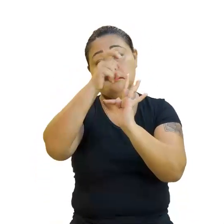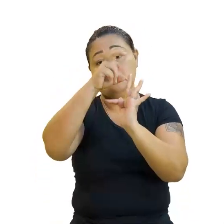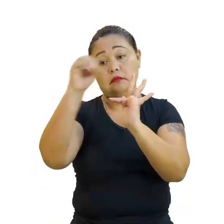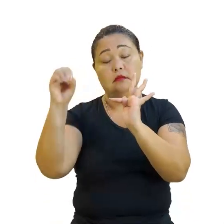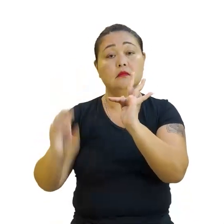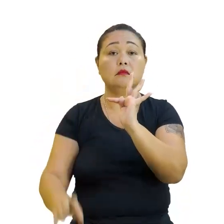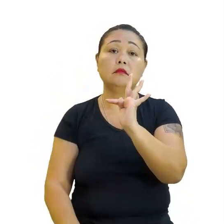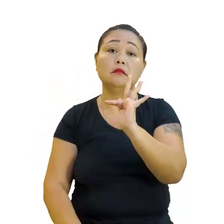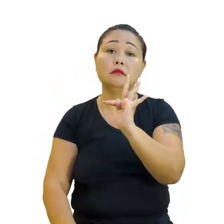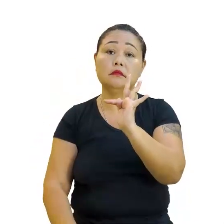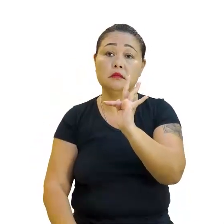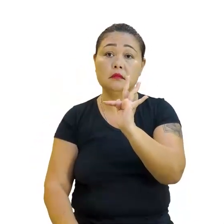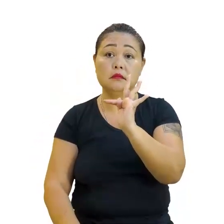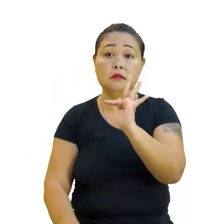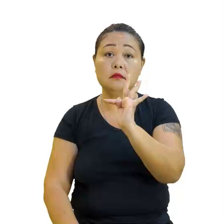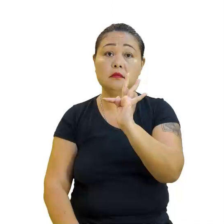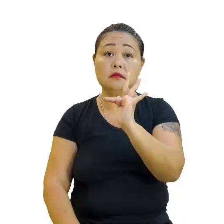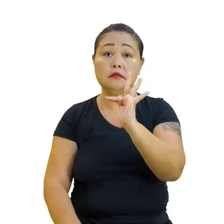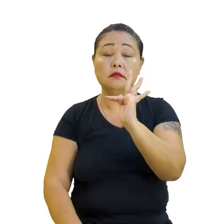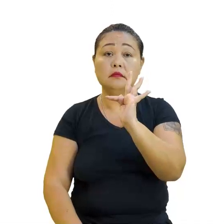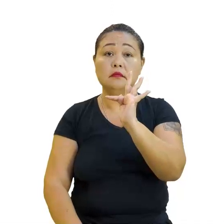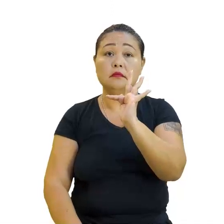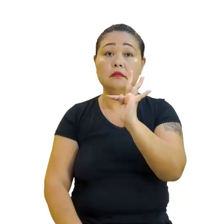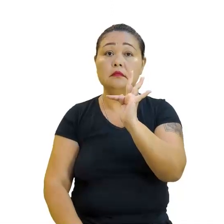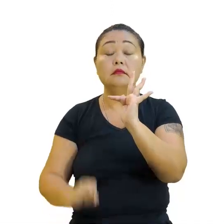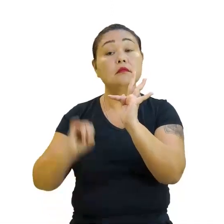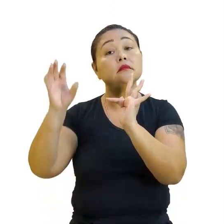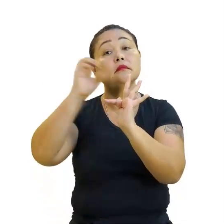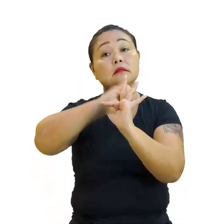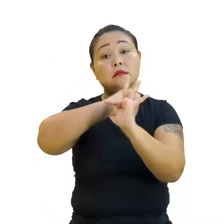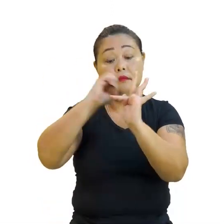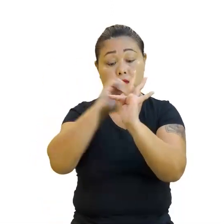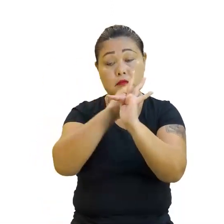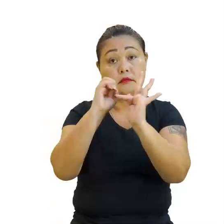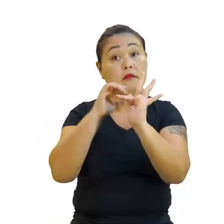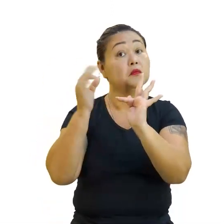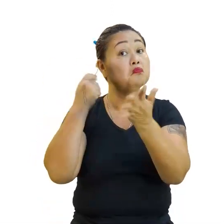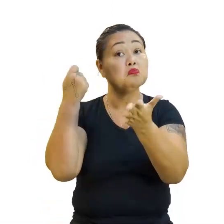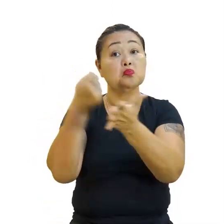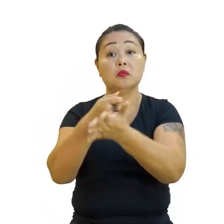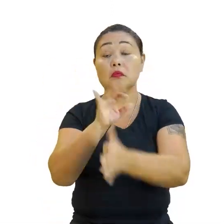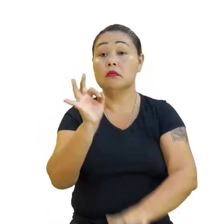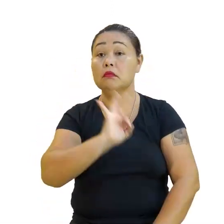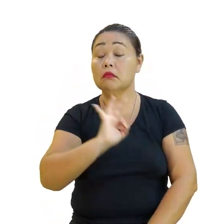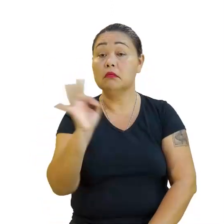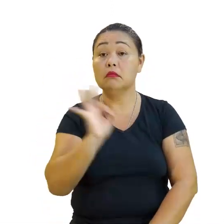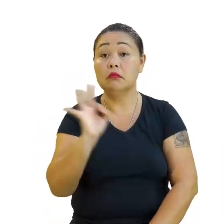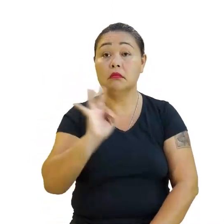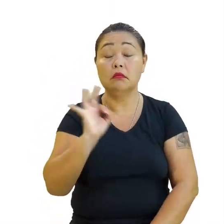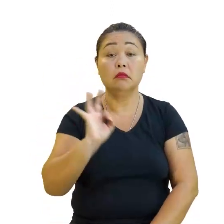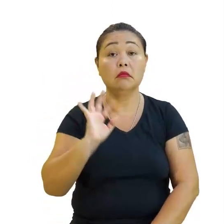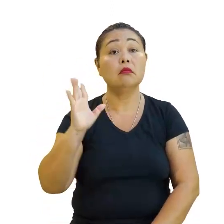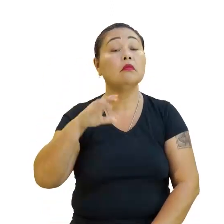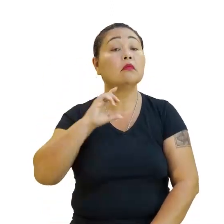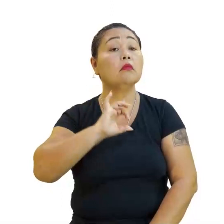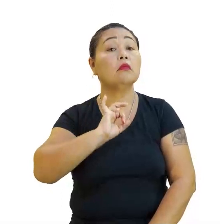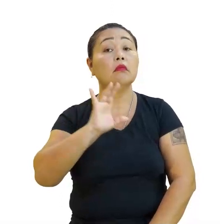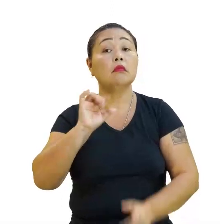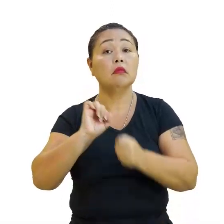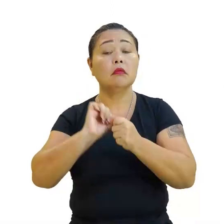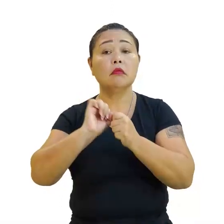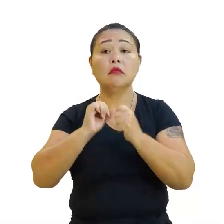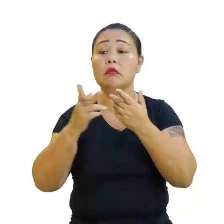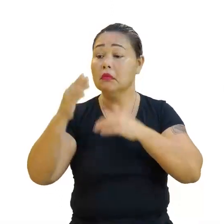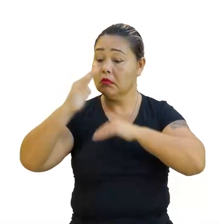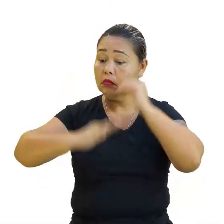reais. 150 reais. E se for zero par de sapato? Não vou pagar nada. Zero, zero? Vou só fazer o vendedor tirar